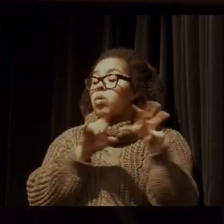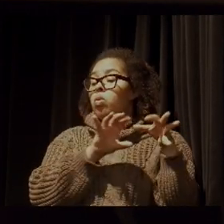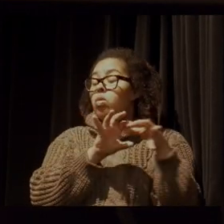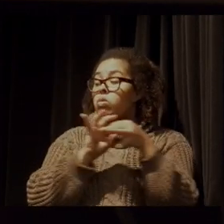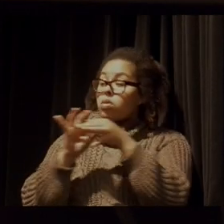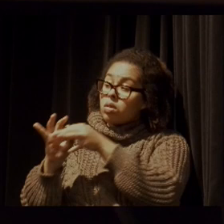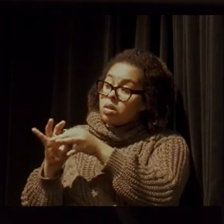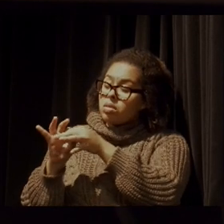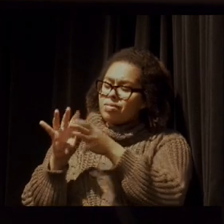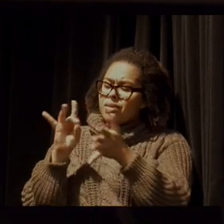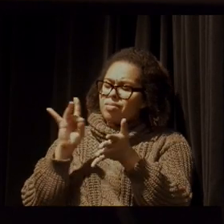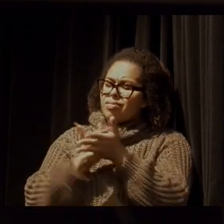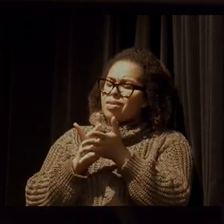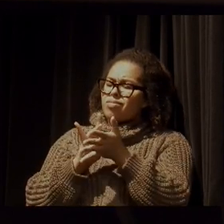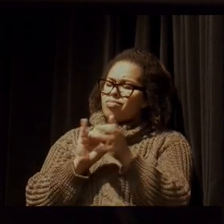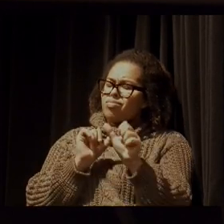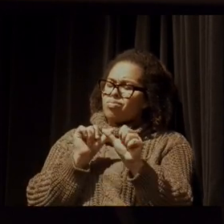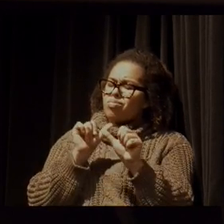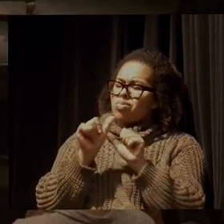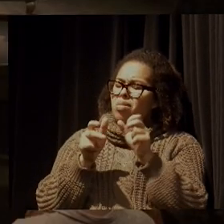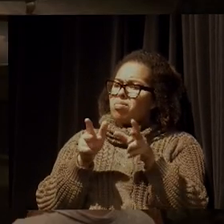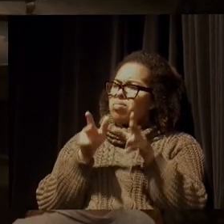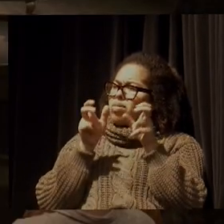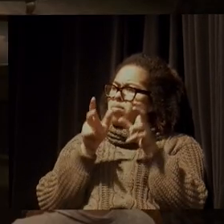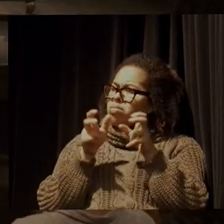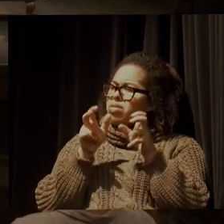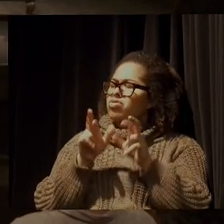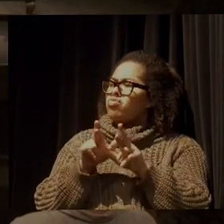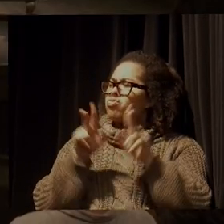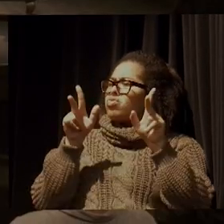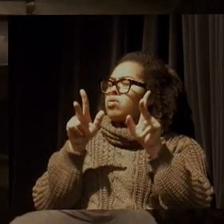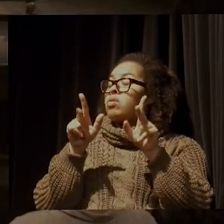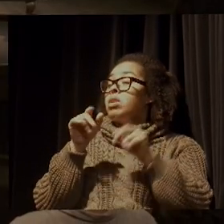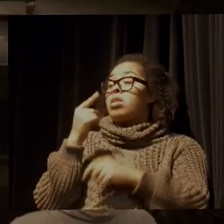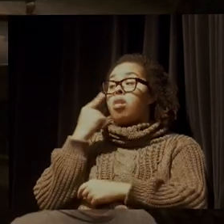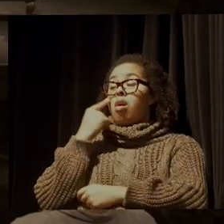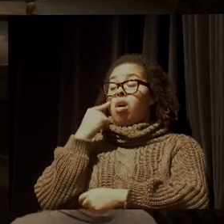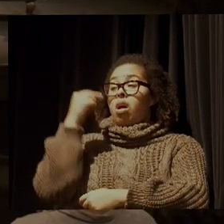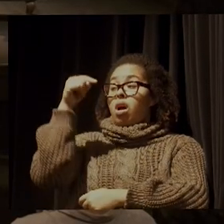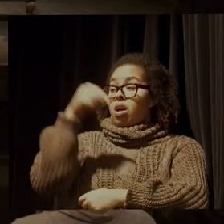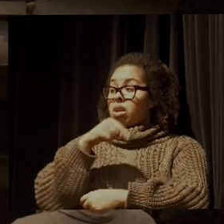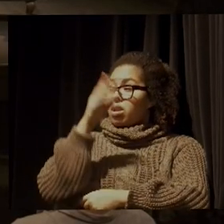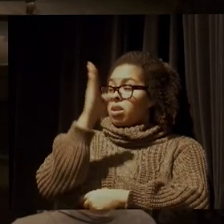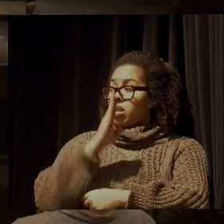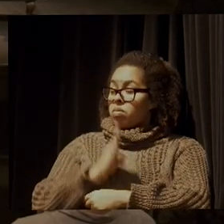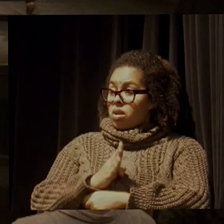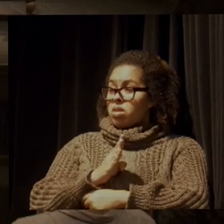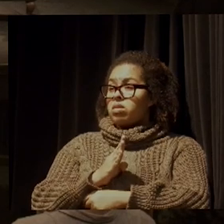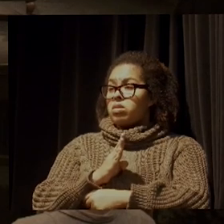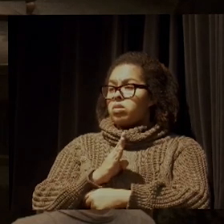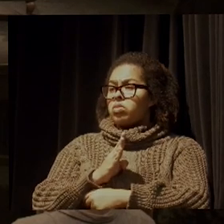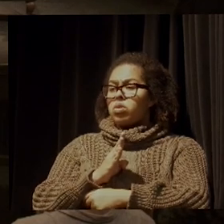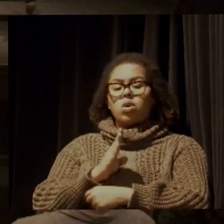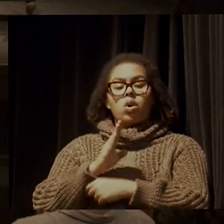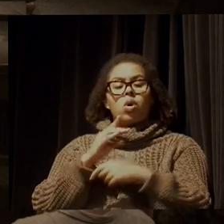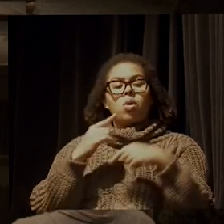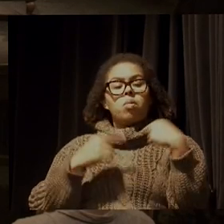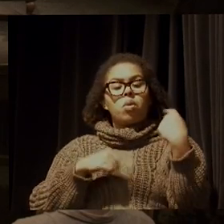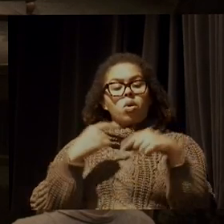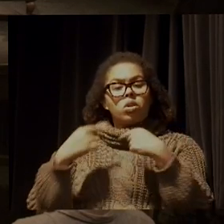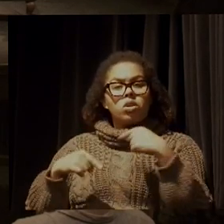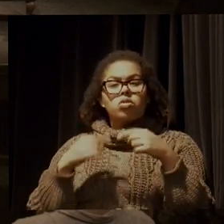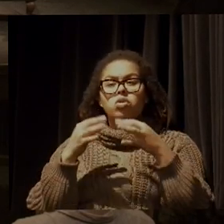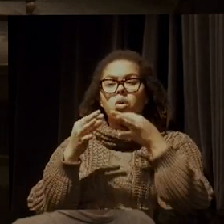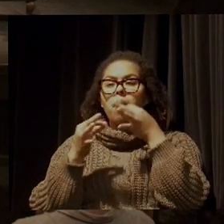opinião, um pouco mais grave, que é o fato de que no Brasil o chamado político de opinião é um animal em